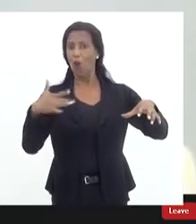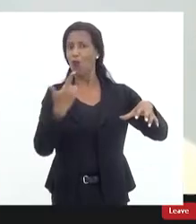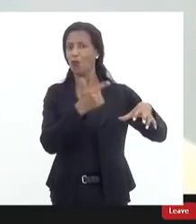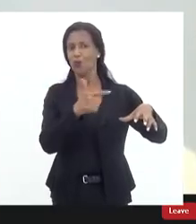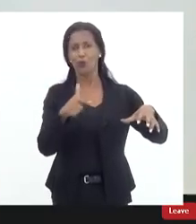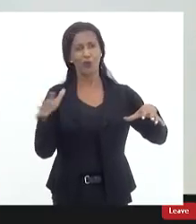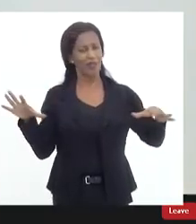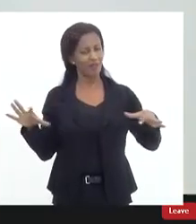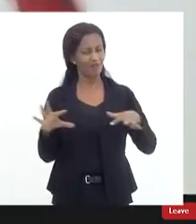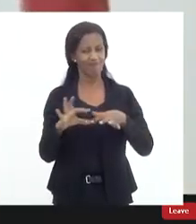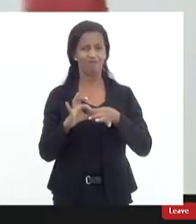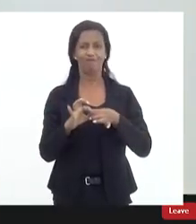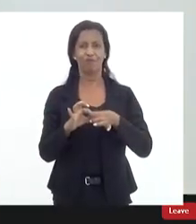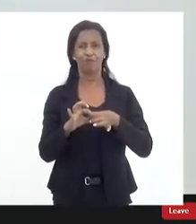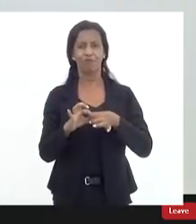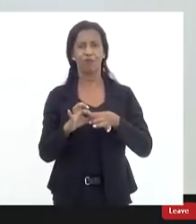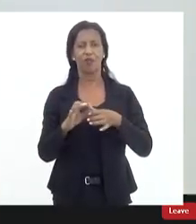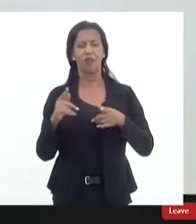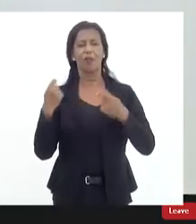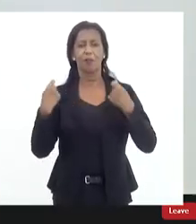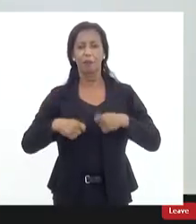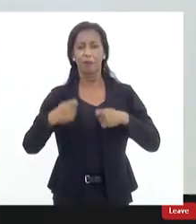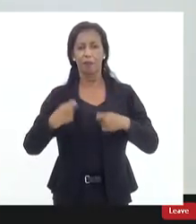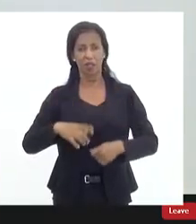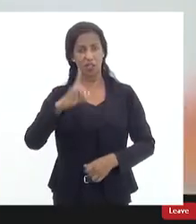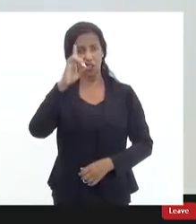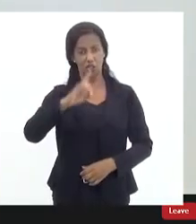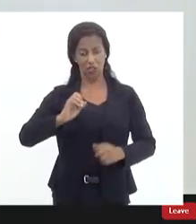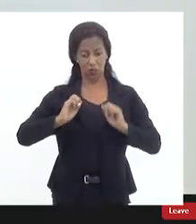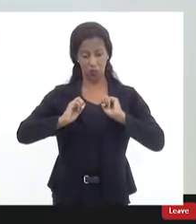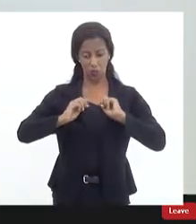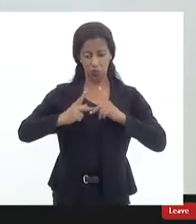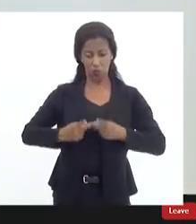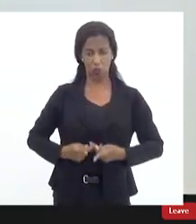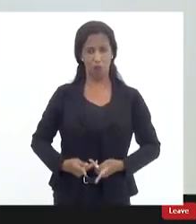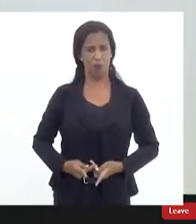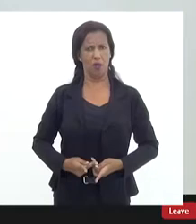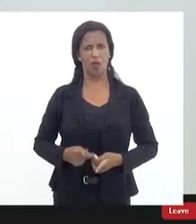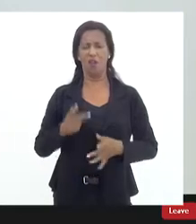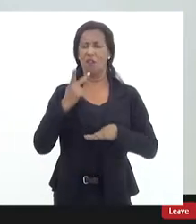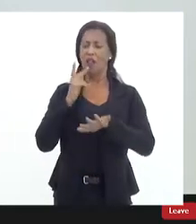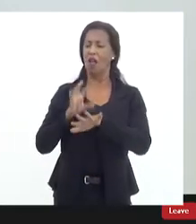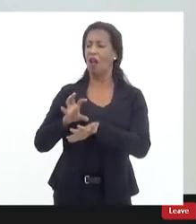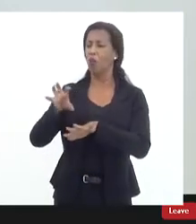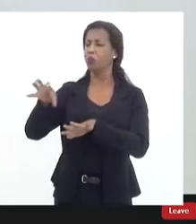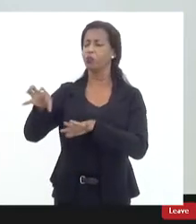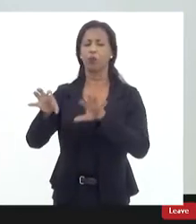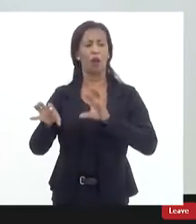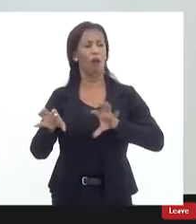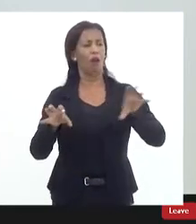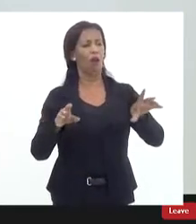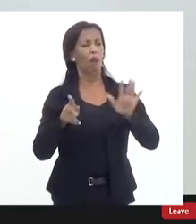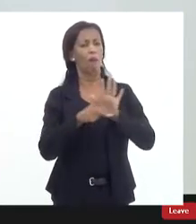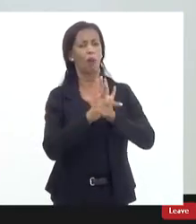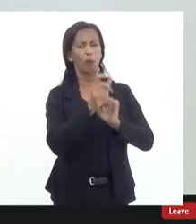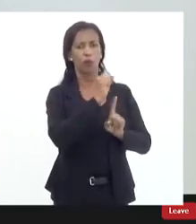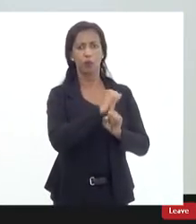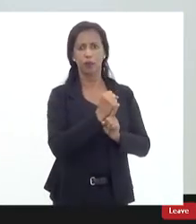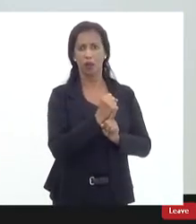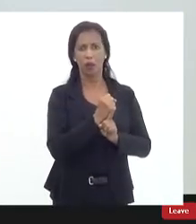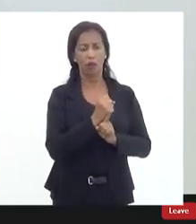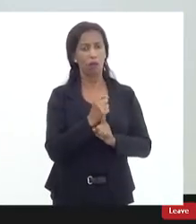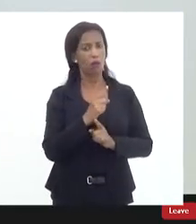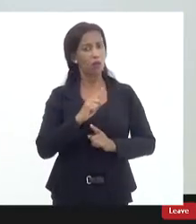uma tentativa de restringir os direitos humanos a determinada categoria determinado segmento social e